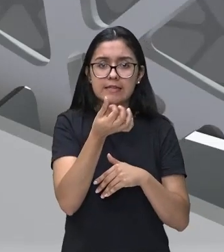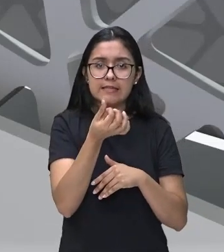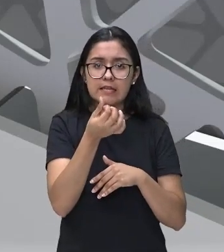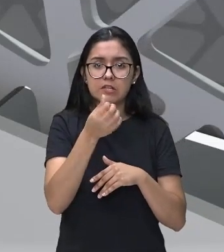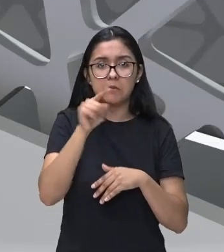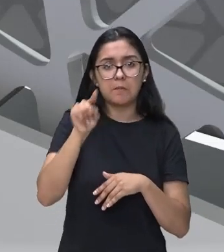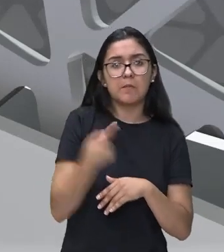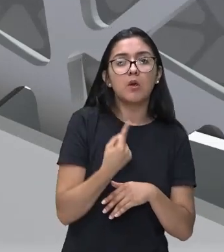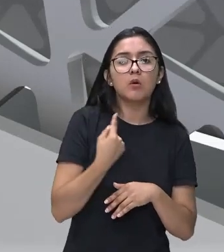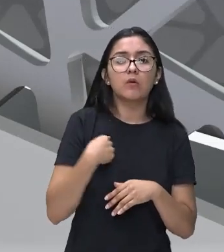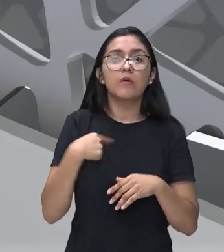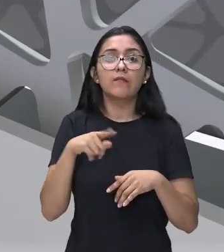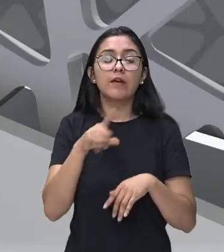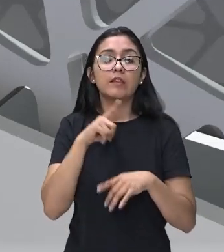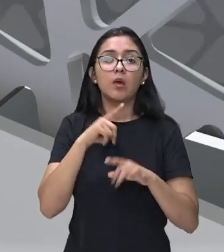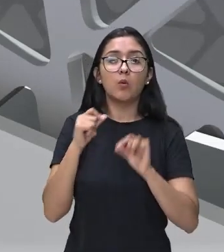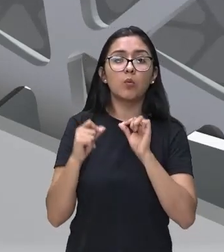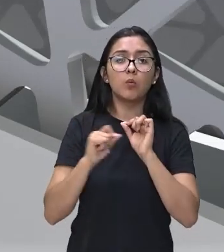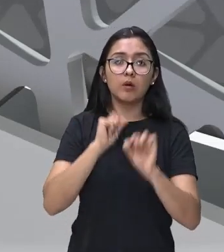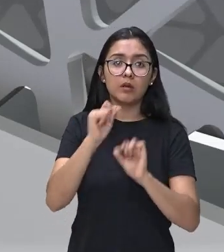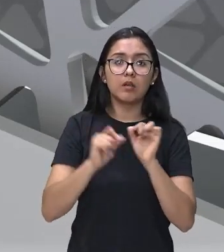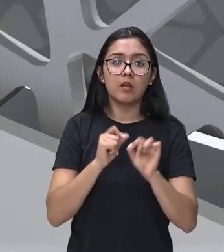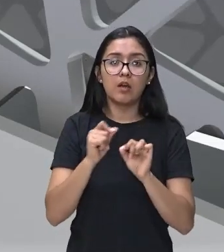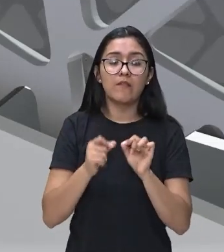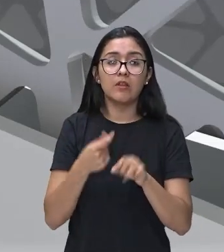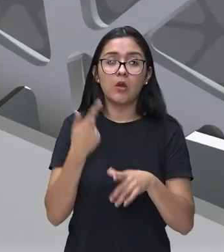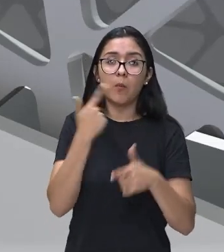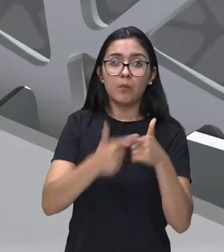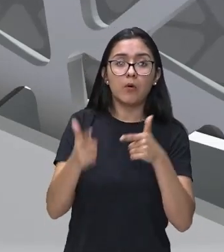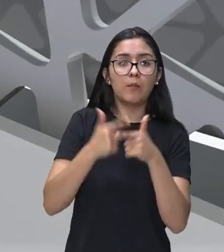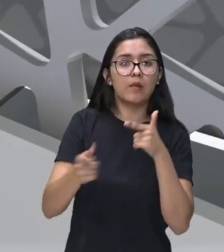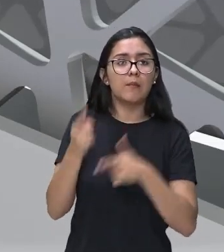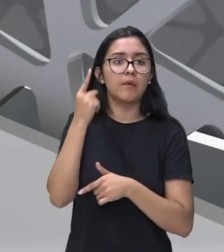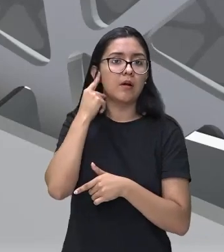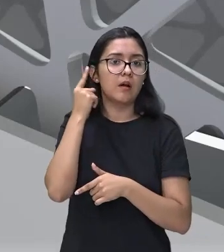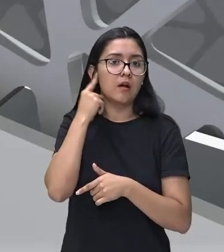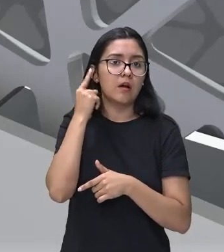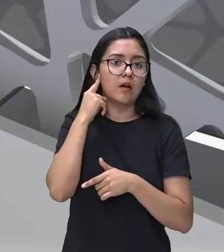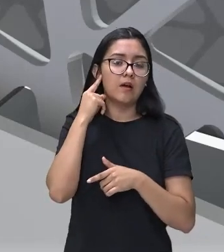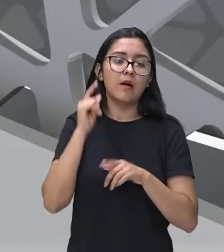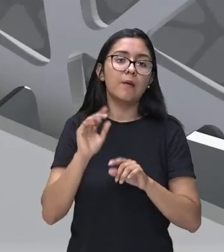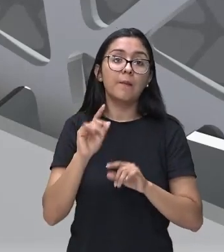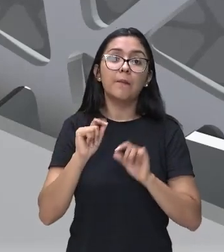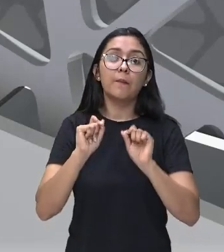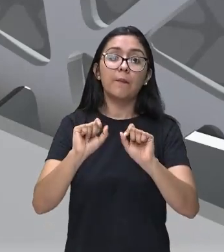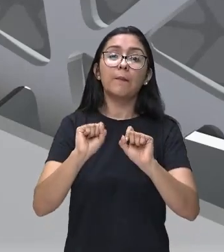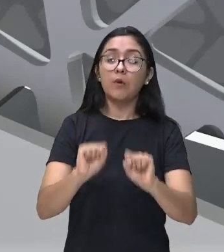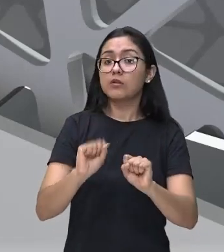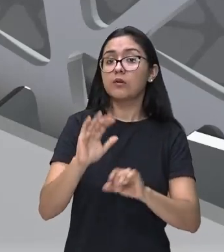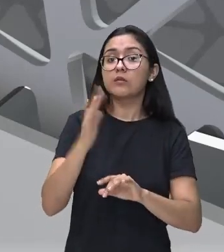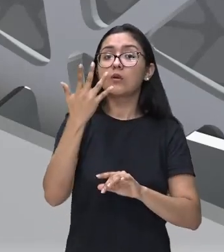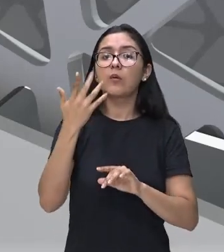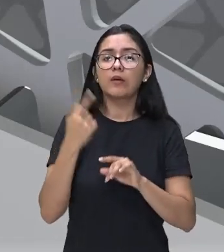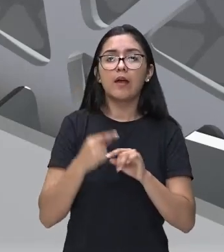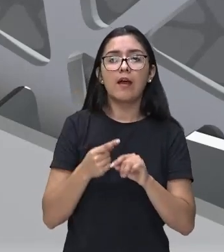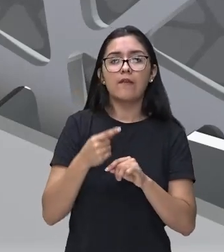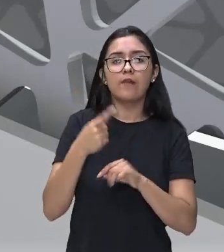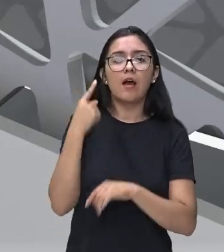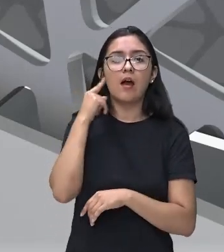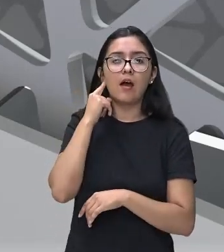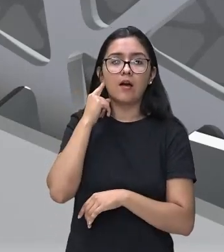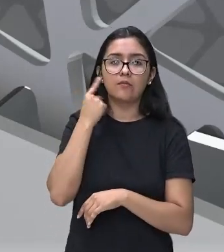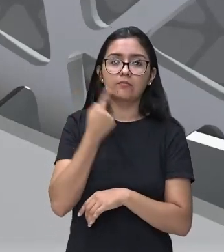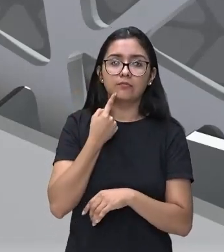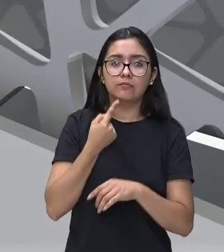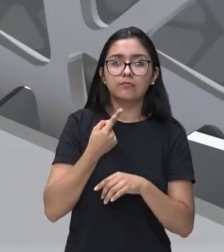sofrer um impacto nos nossos tímpanos, e isso pode levar à surdez. Então, é muito cuidado quando vocês